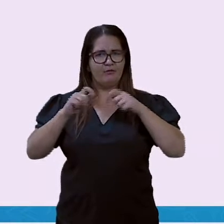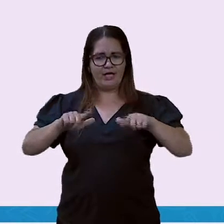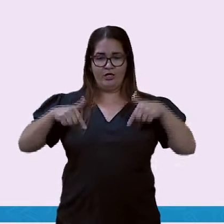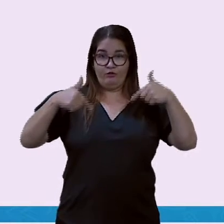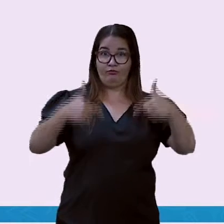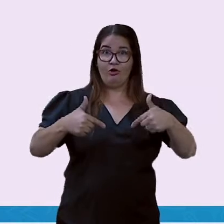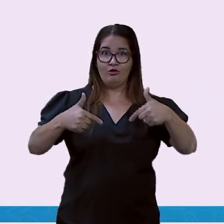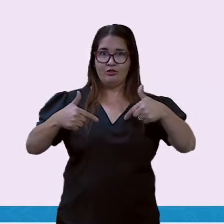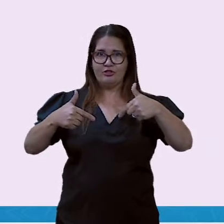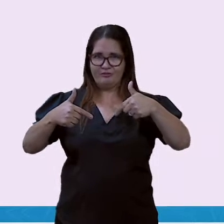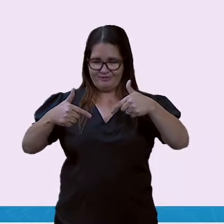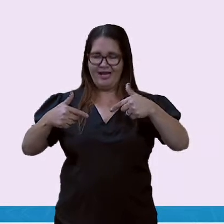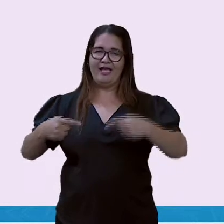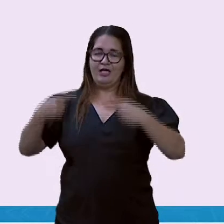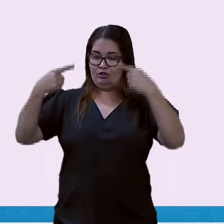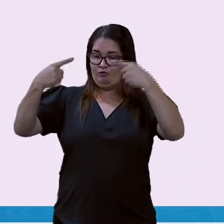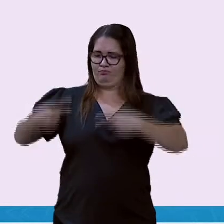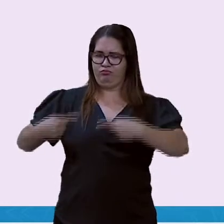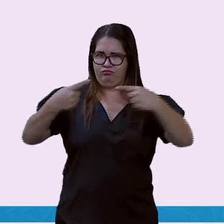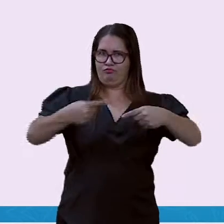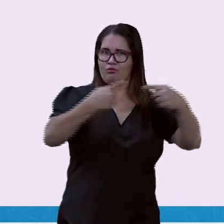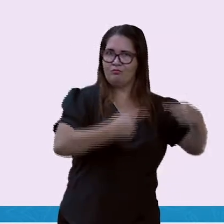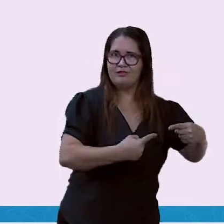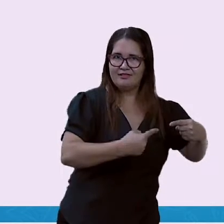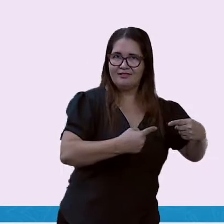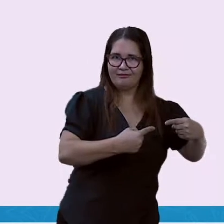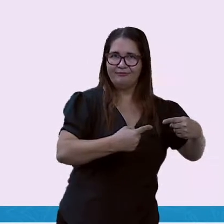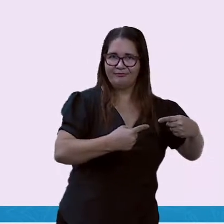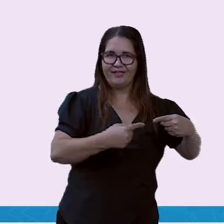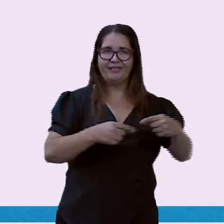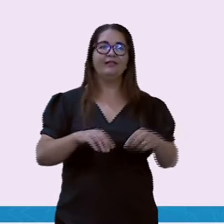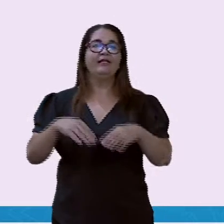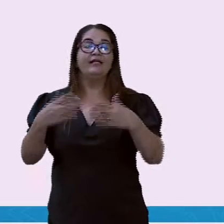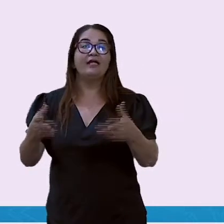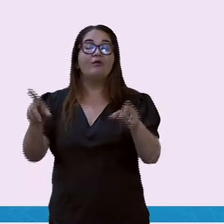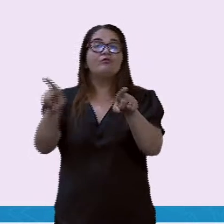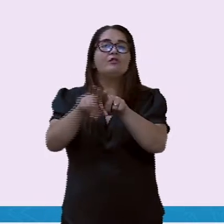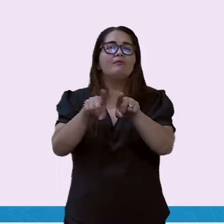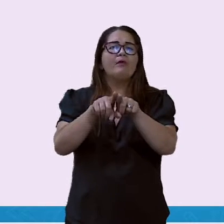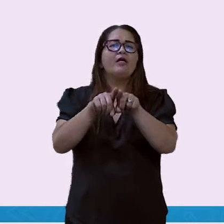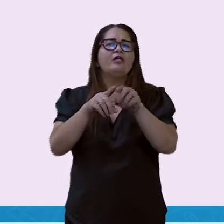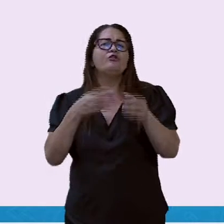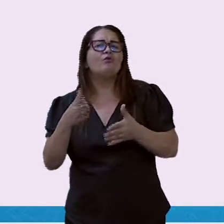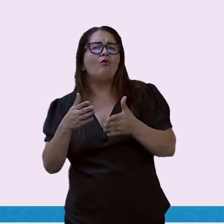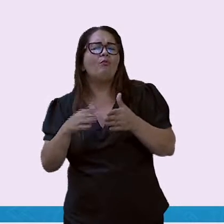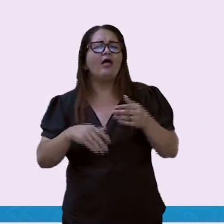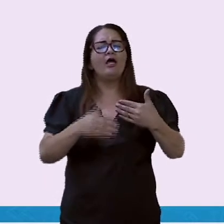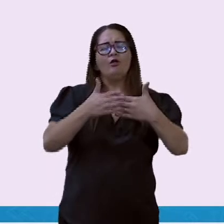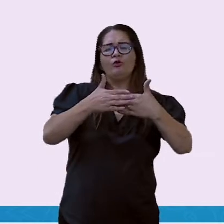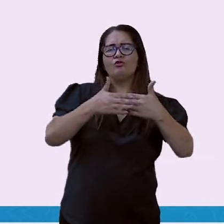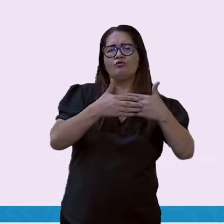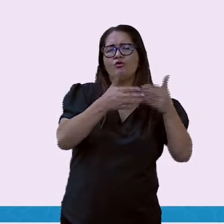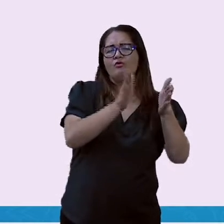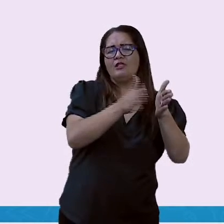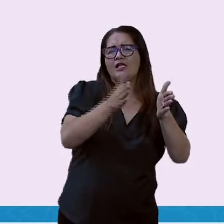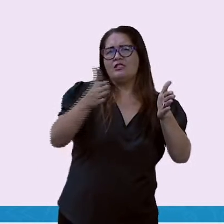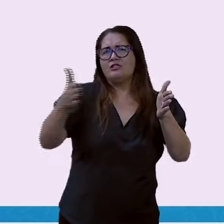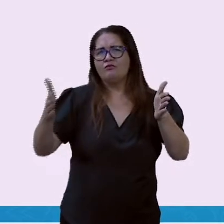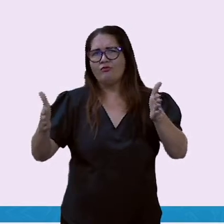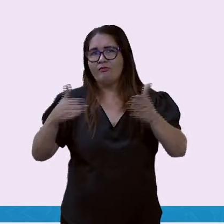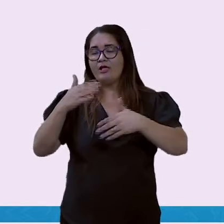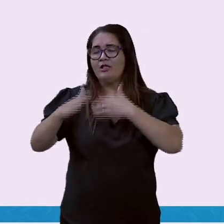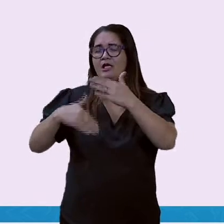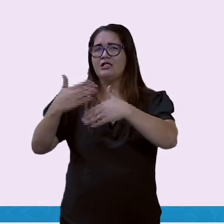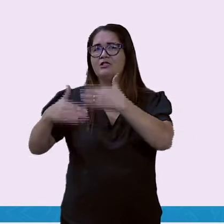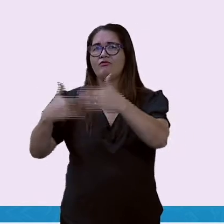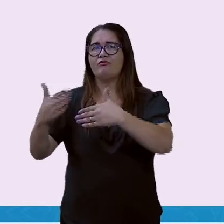técnico combinatórios. Desenvolvimento da nossa aula de hoje. Olha o que